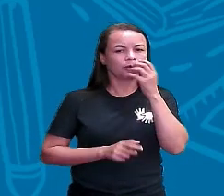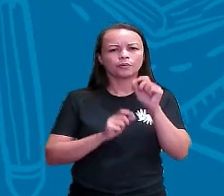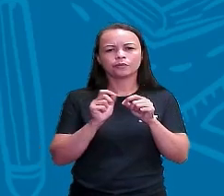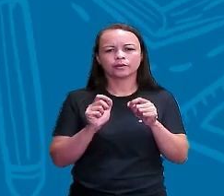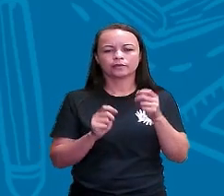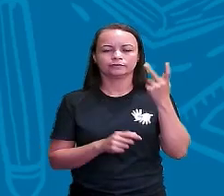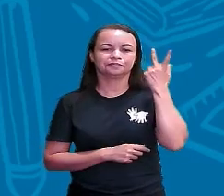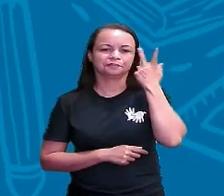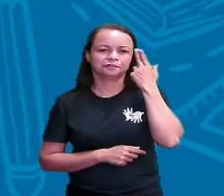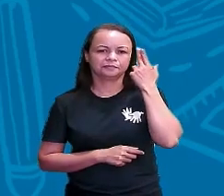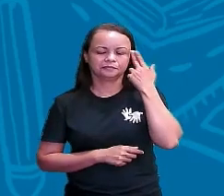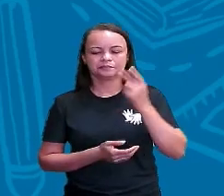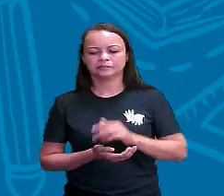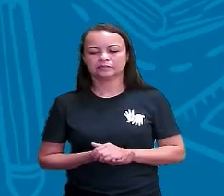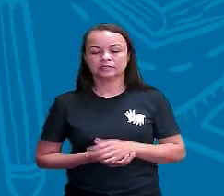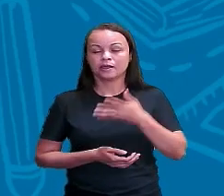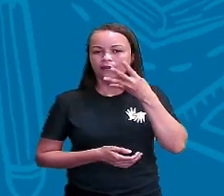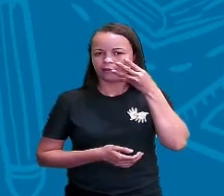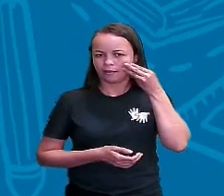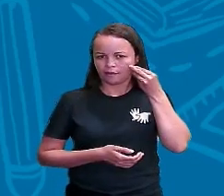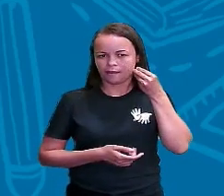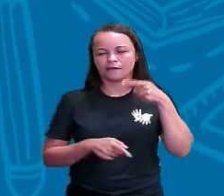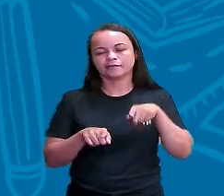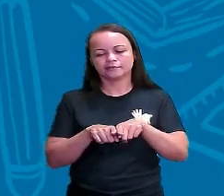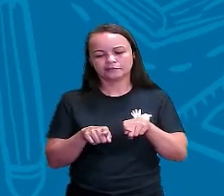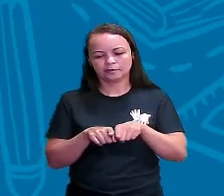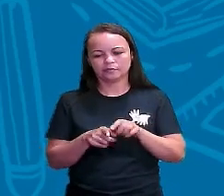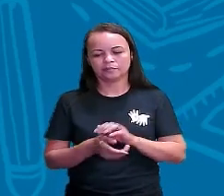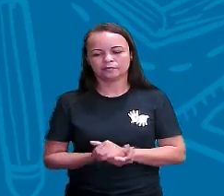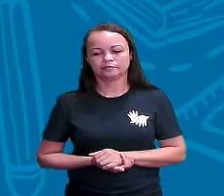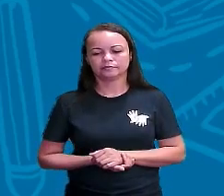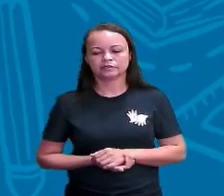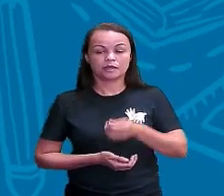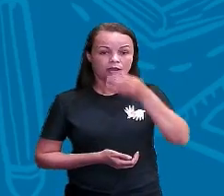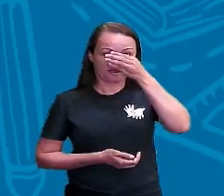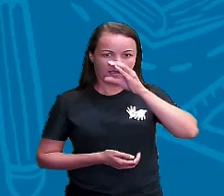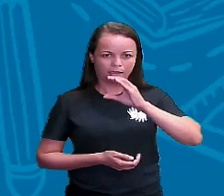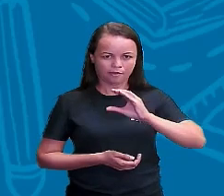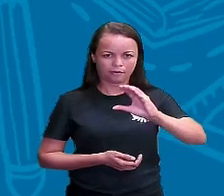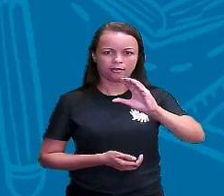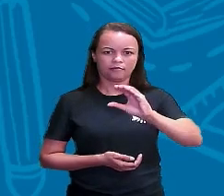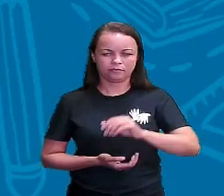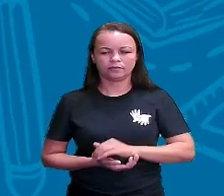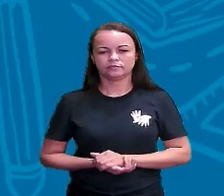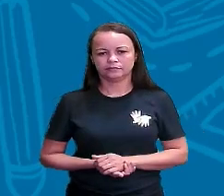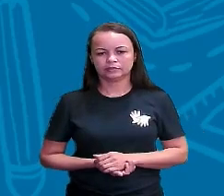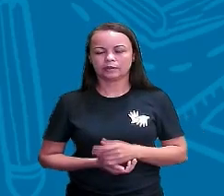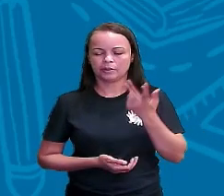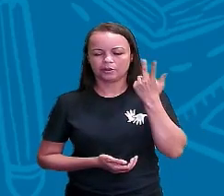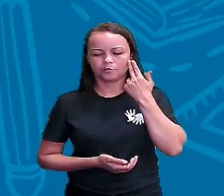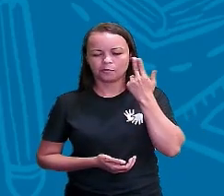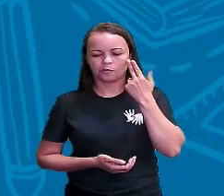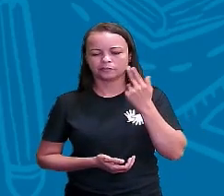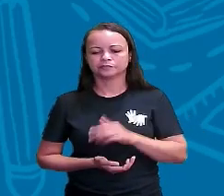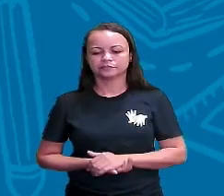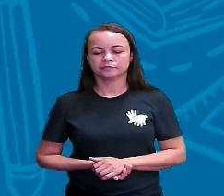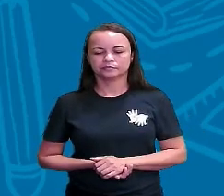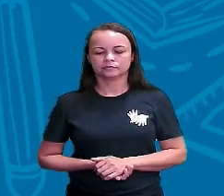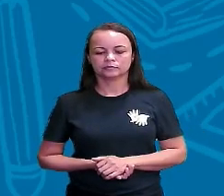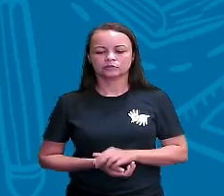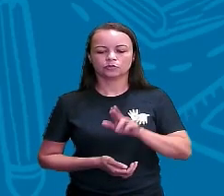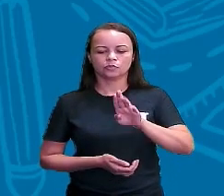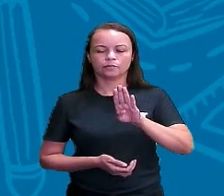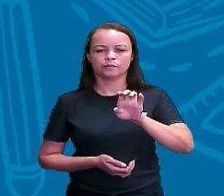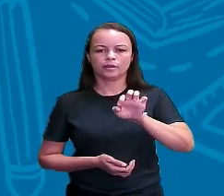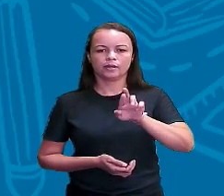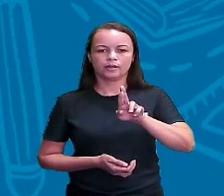comum, gato também, elefante, também comum, Uberlândia é o